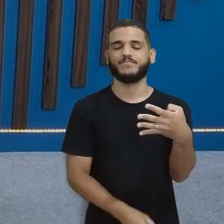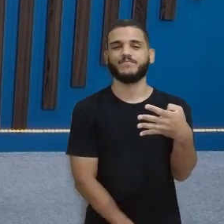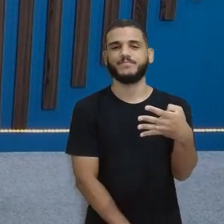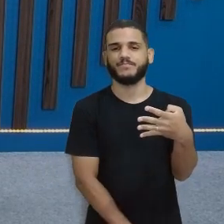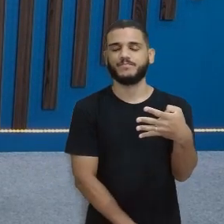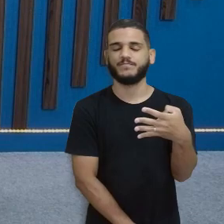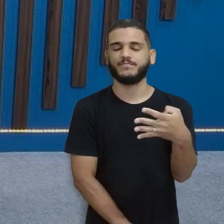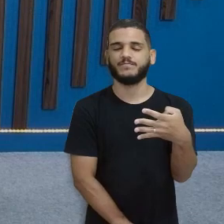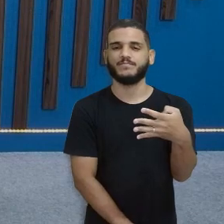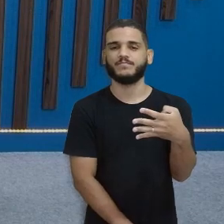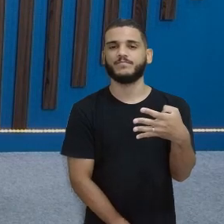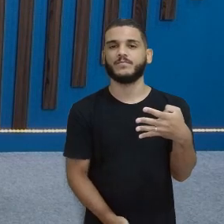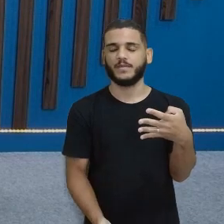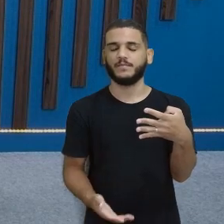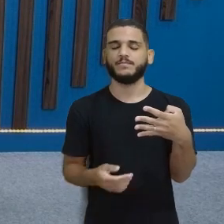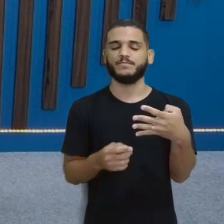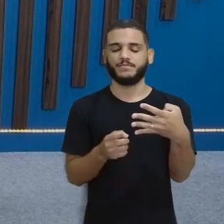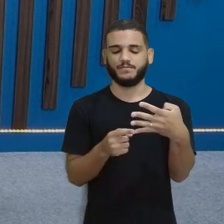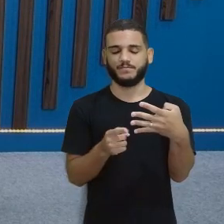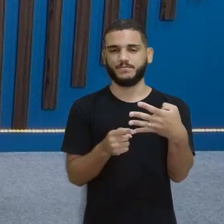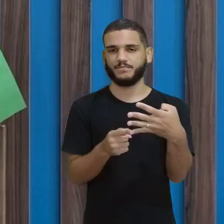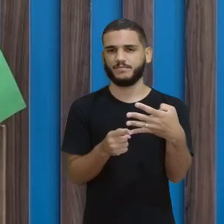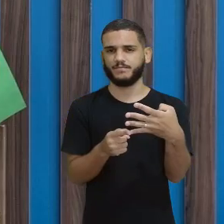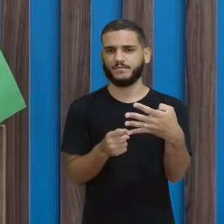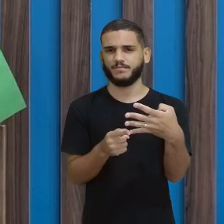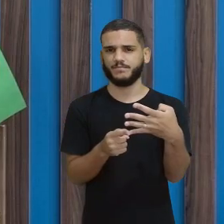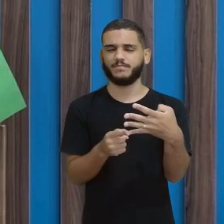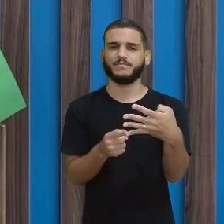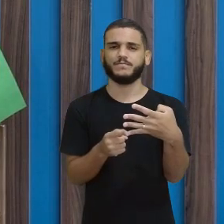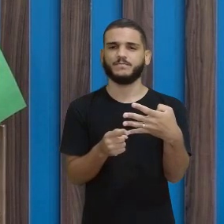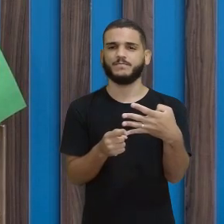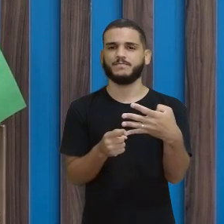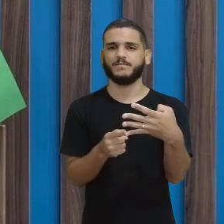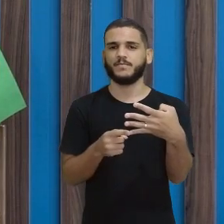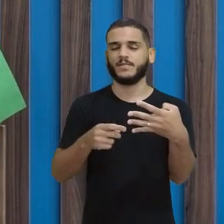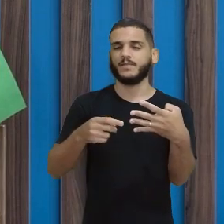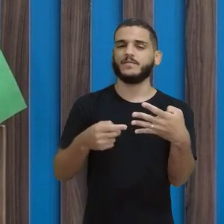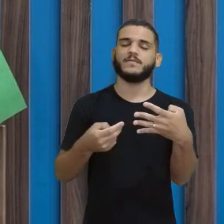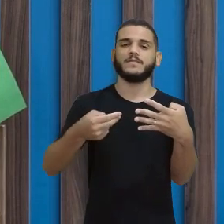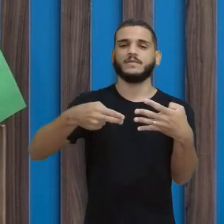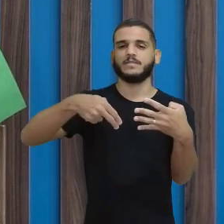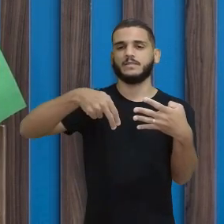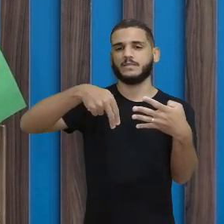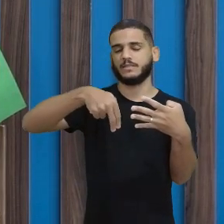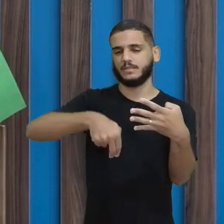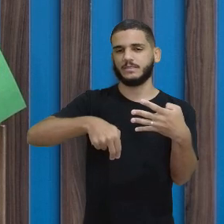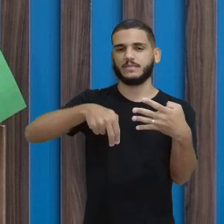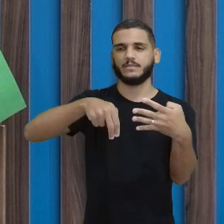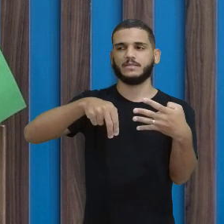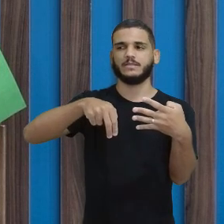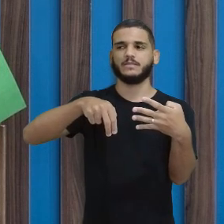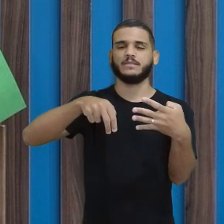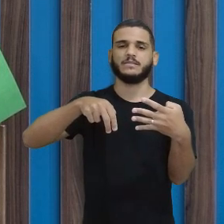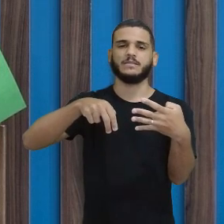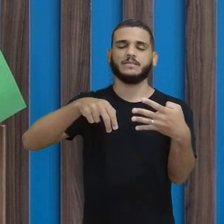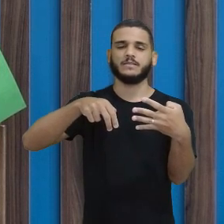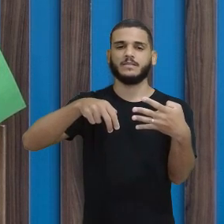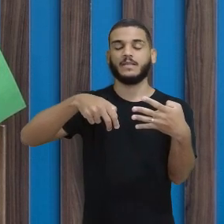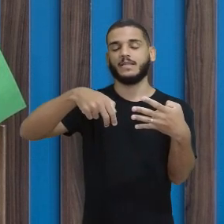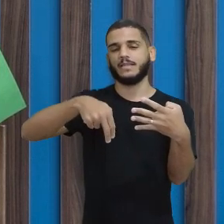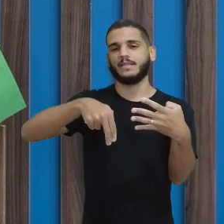revelando. Pode puxar outra aí, professora. Olha aí. Na-ci-o